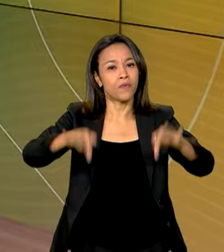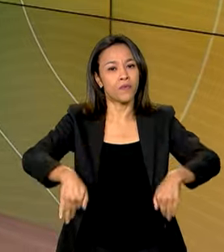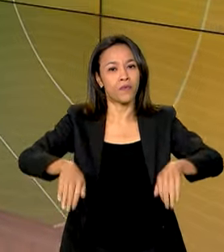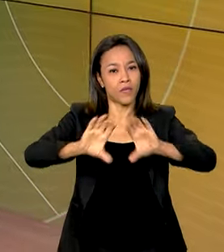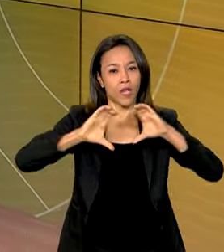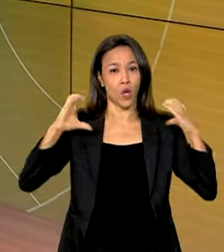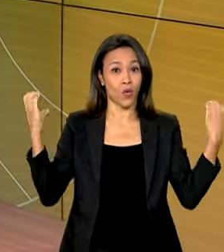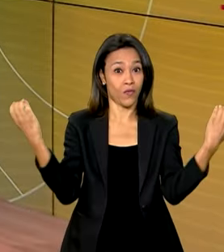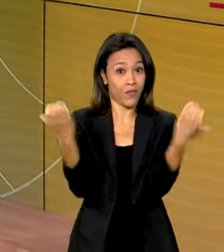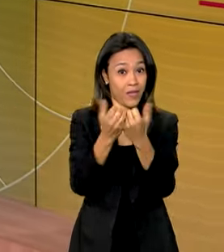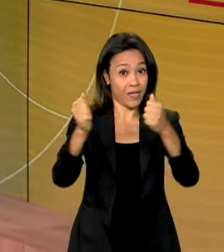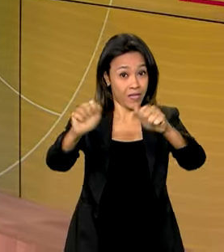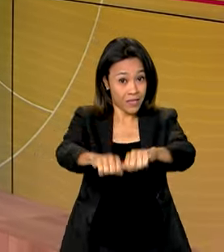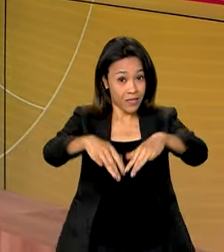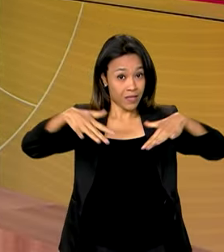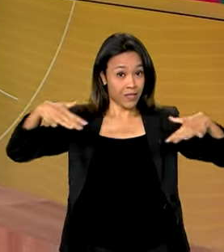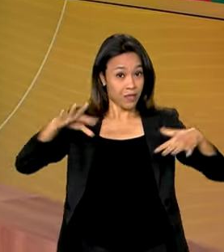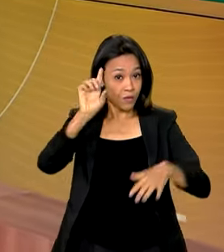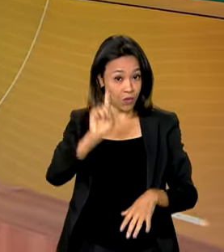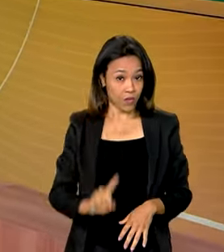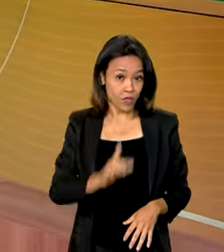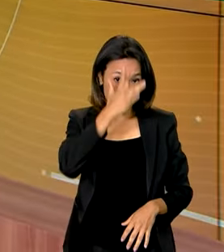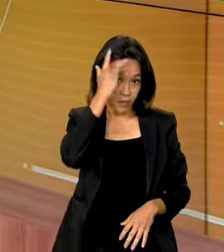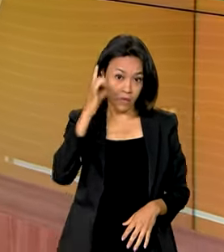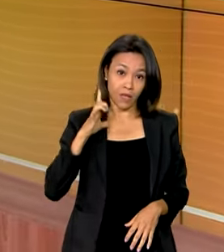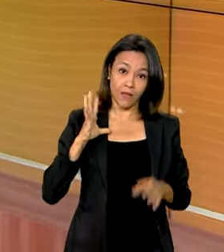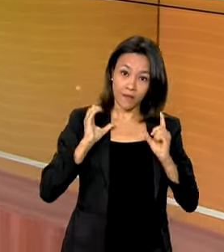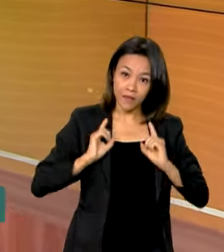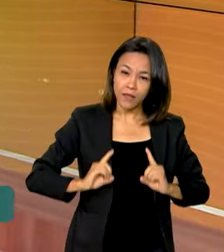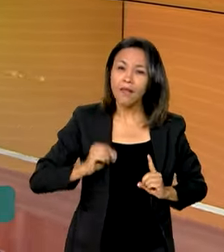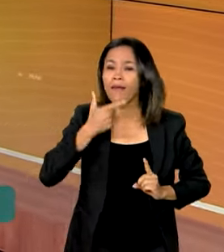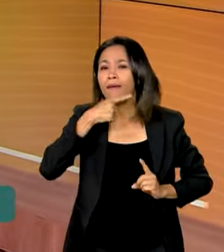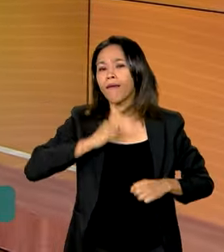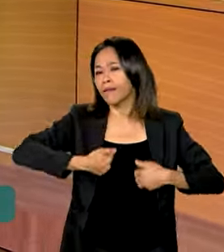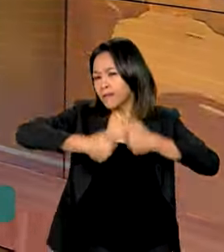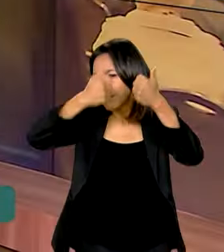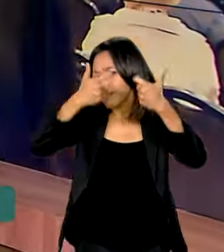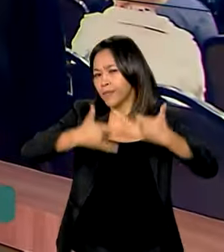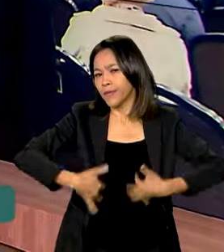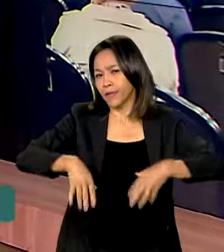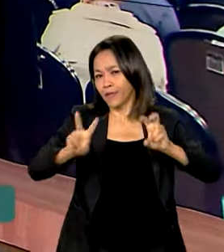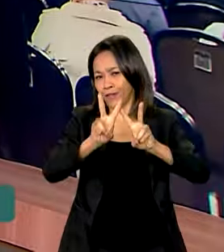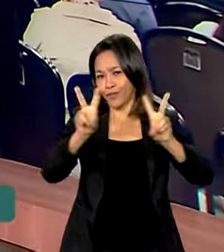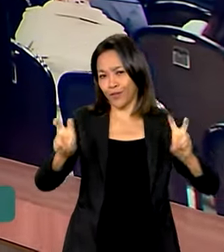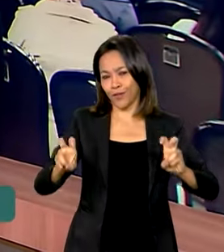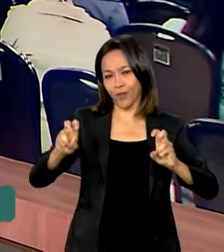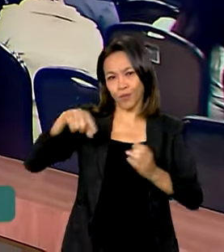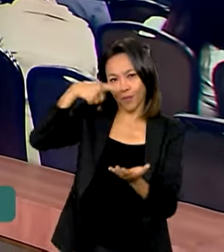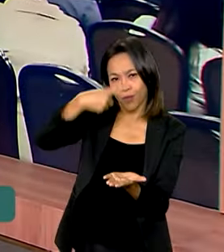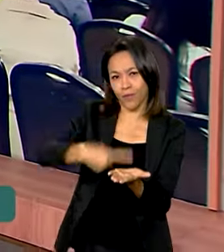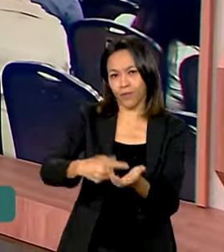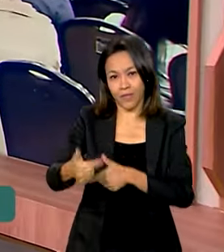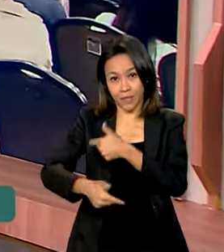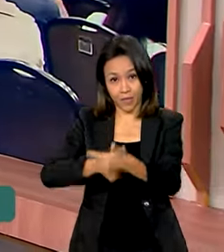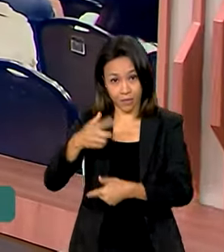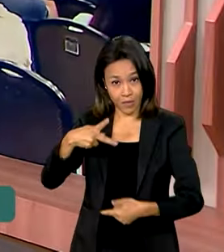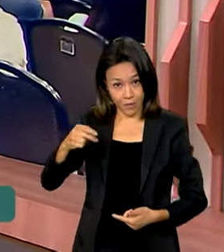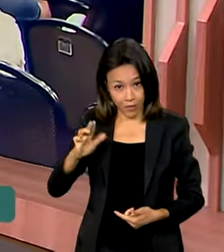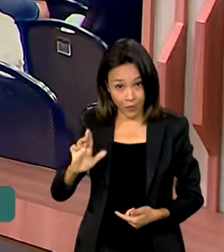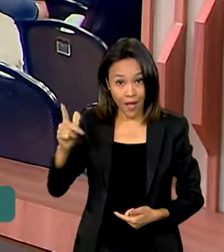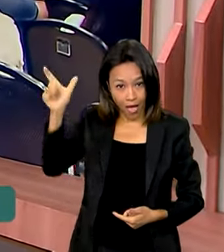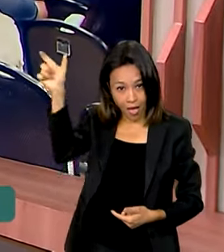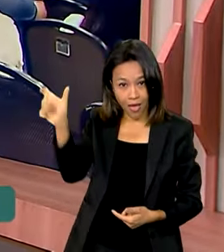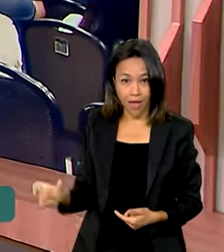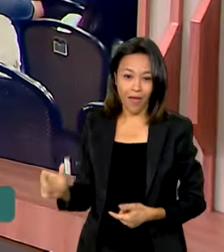Direitos da Pessoa com Deficiência. Quem tem mais detalhes para a gente sobre essa agenda do presidente ao vivo é a repórter